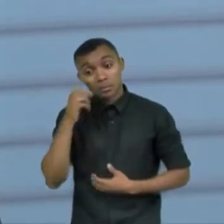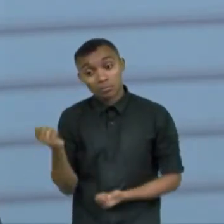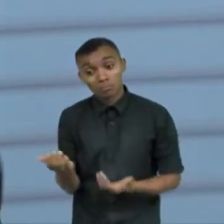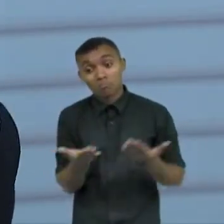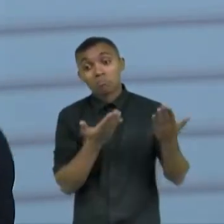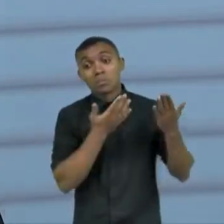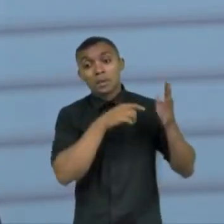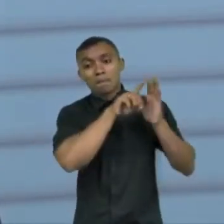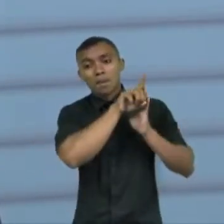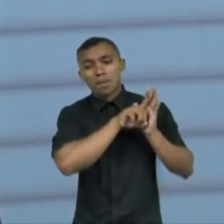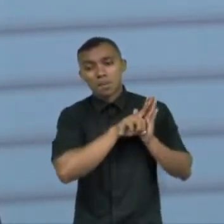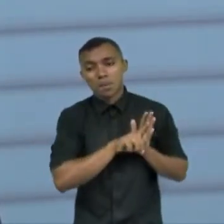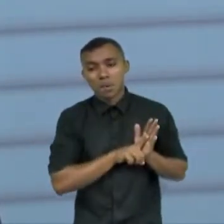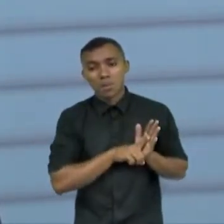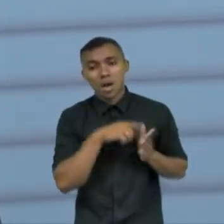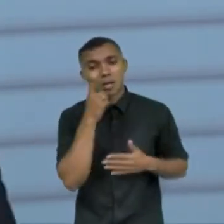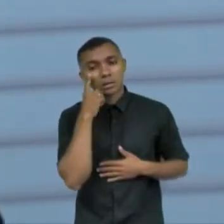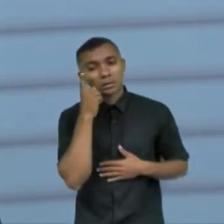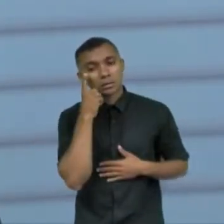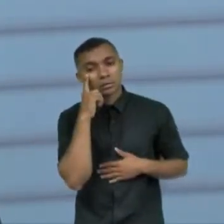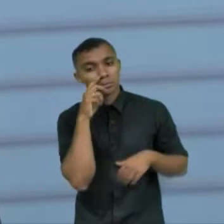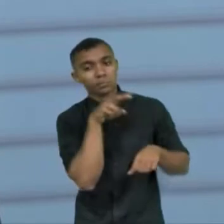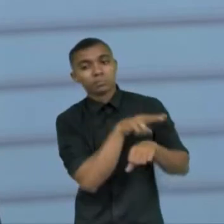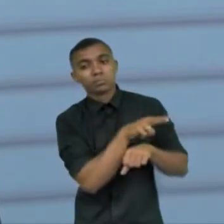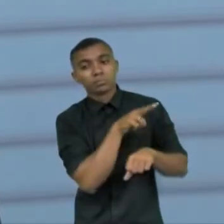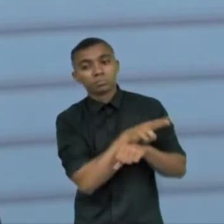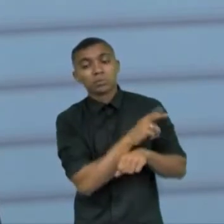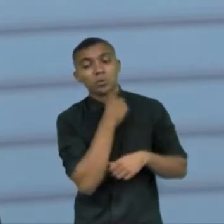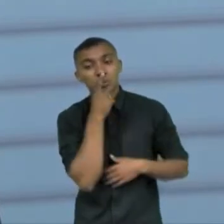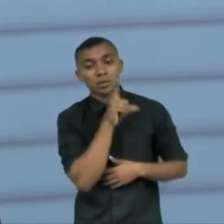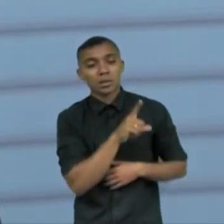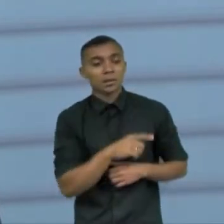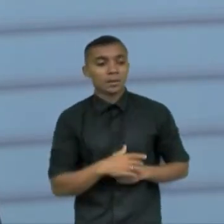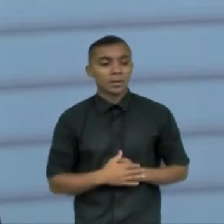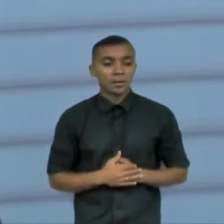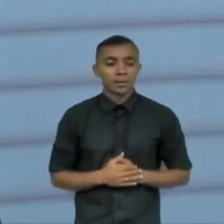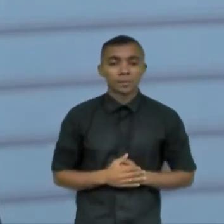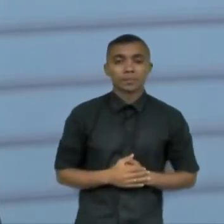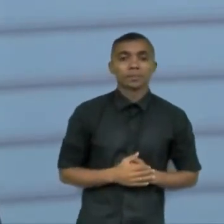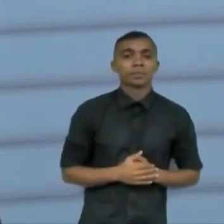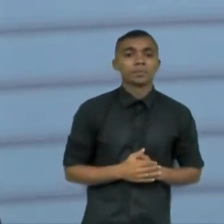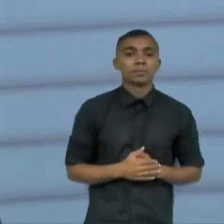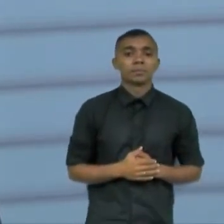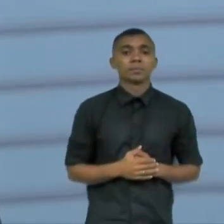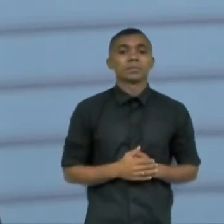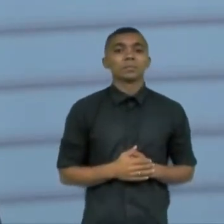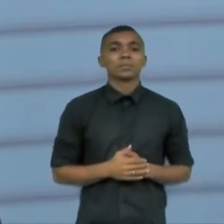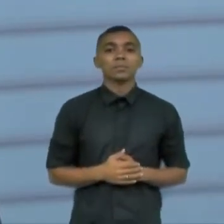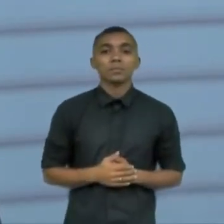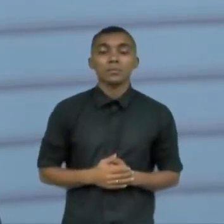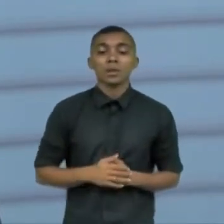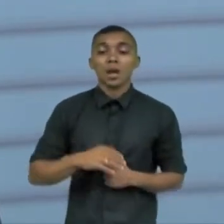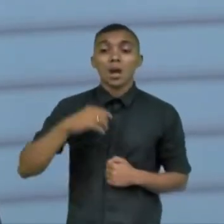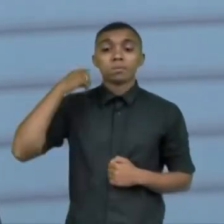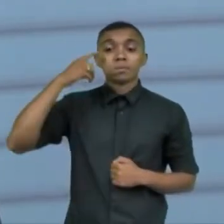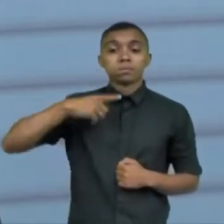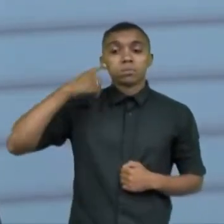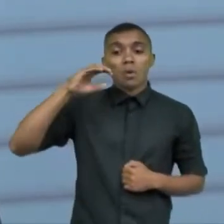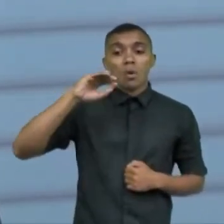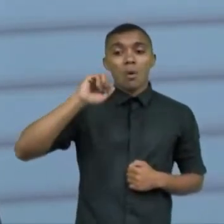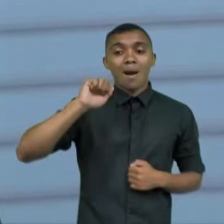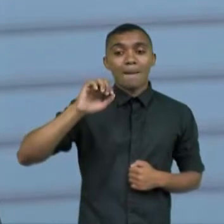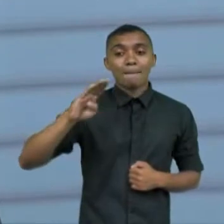trabalho de investigação e de fiscalização para os órgãos competentes mas a UAB ela está sempre